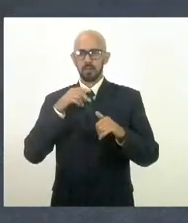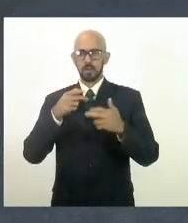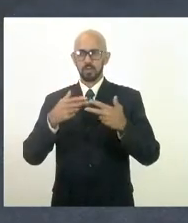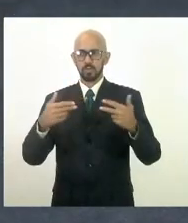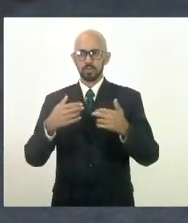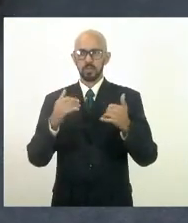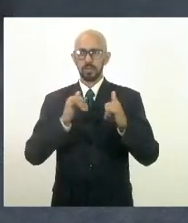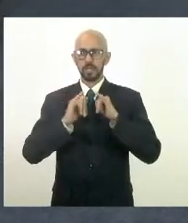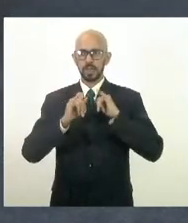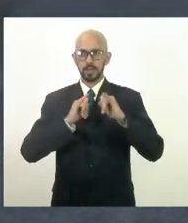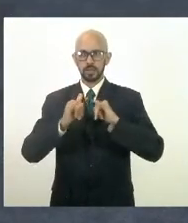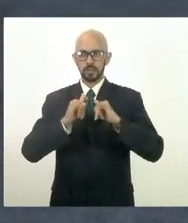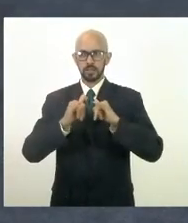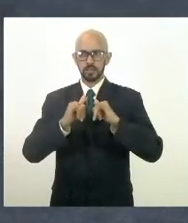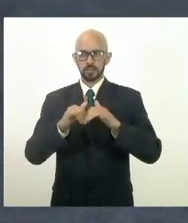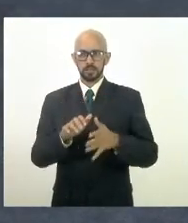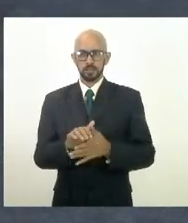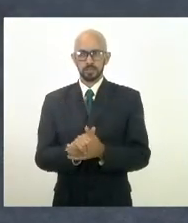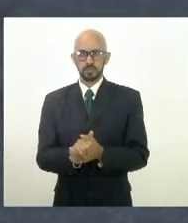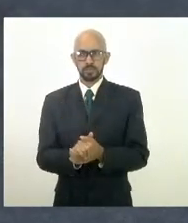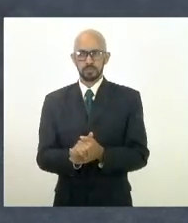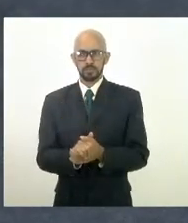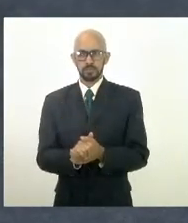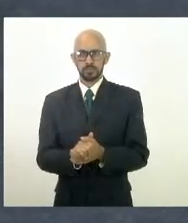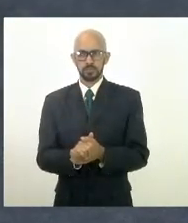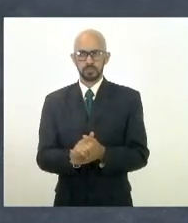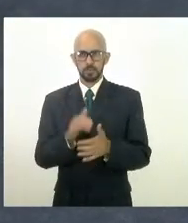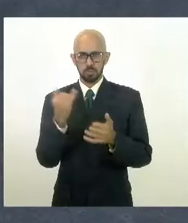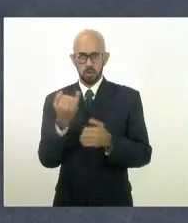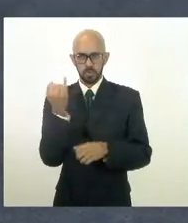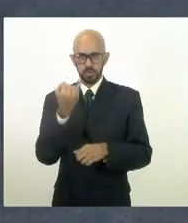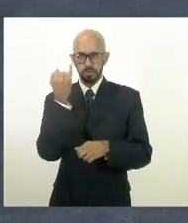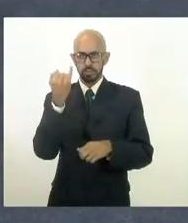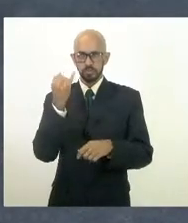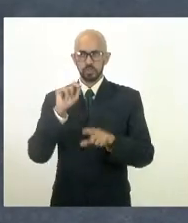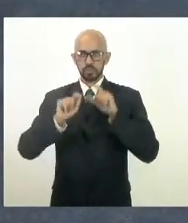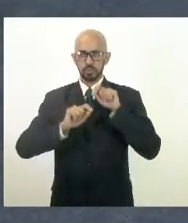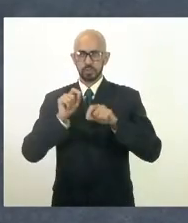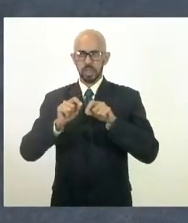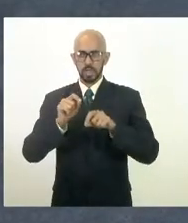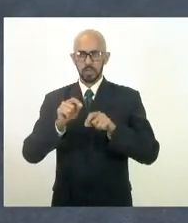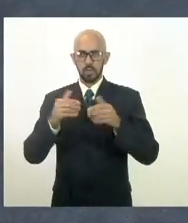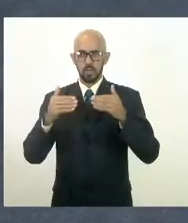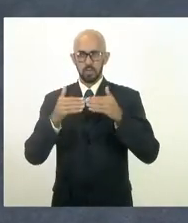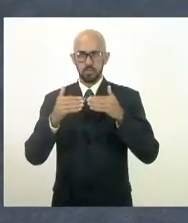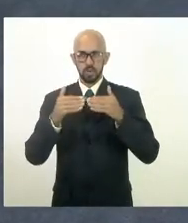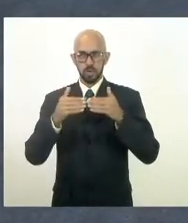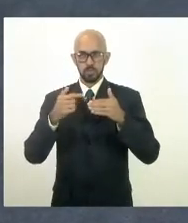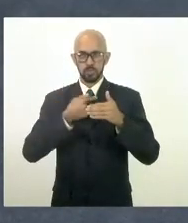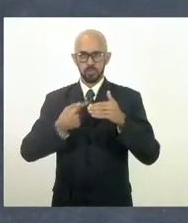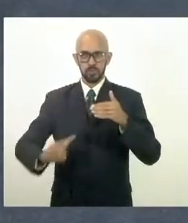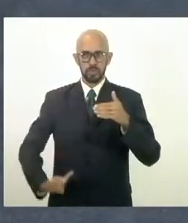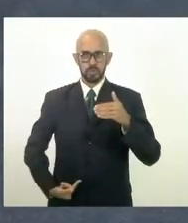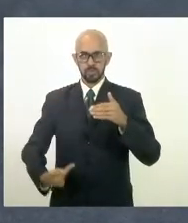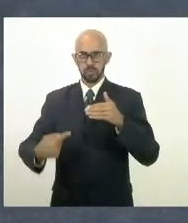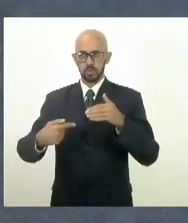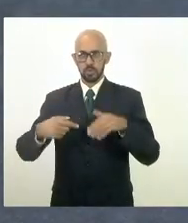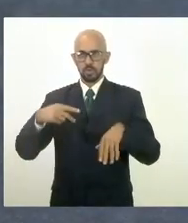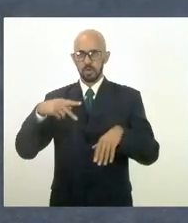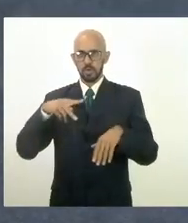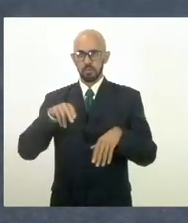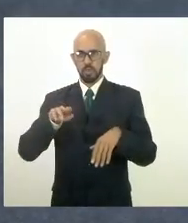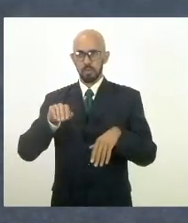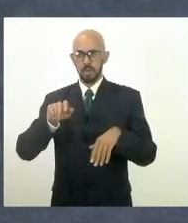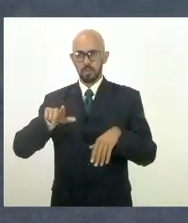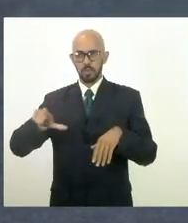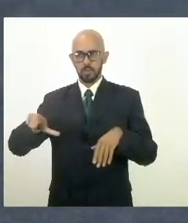dizer que de acordo com o governador na UPA o Bel conseguiu fazer